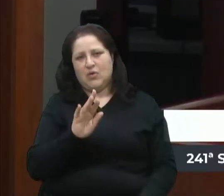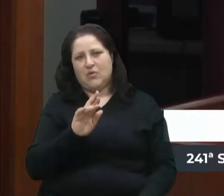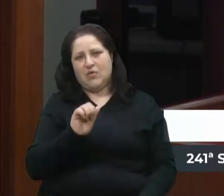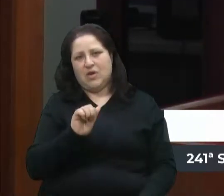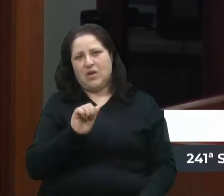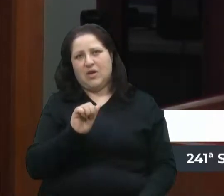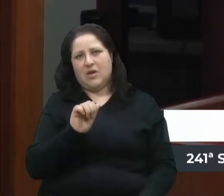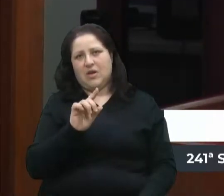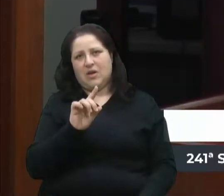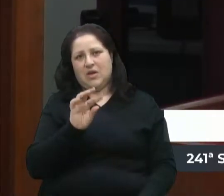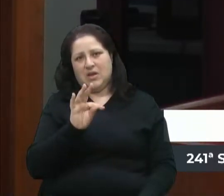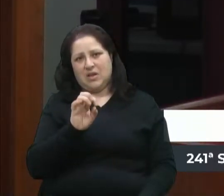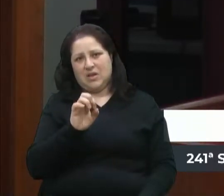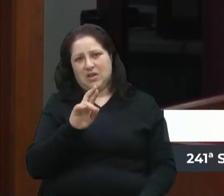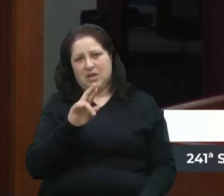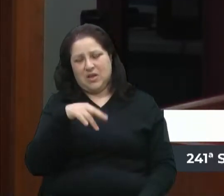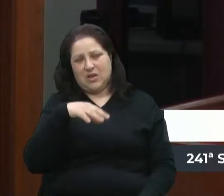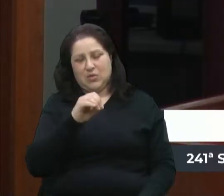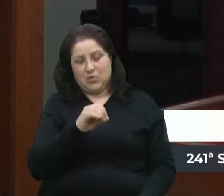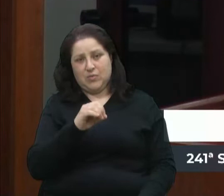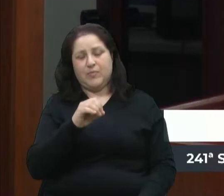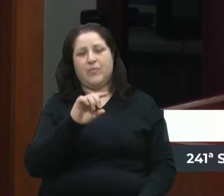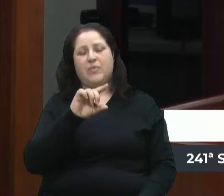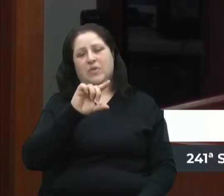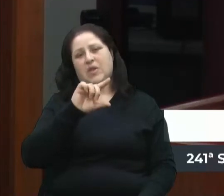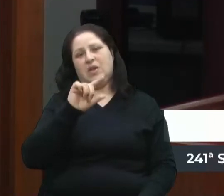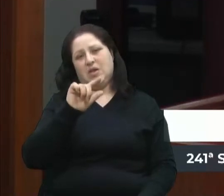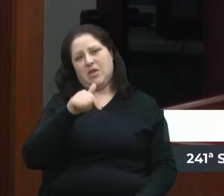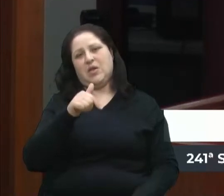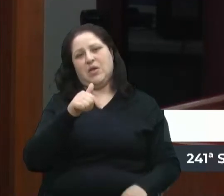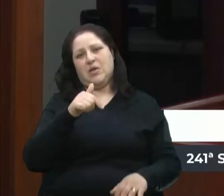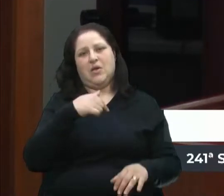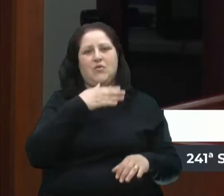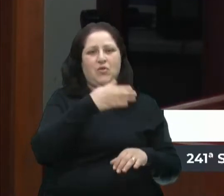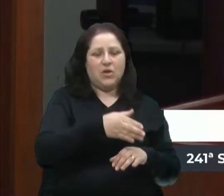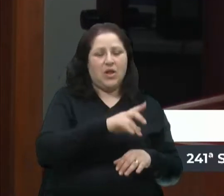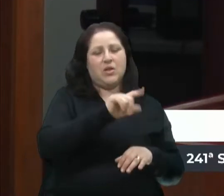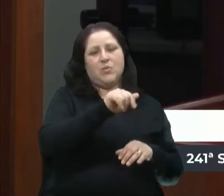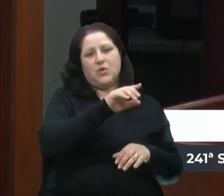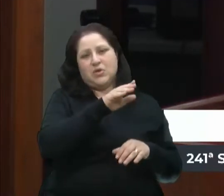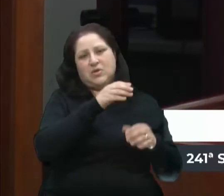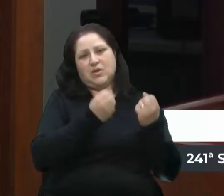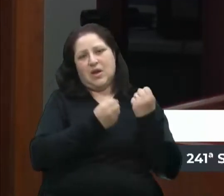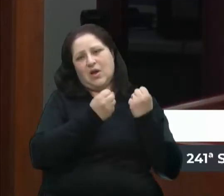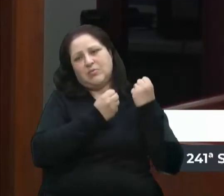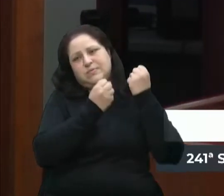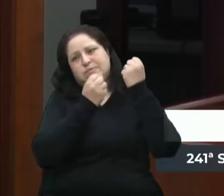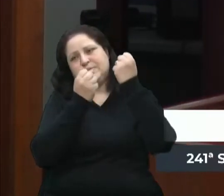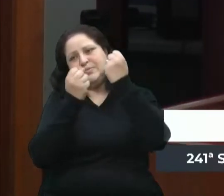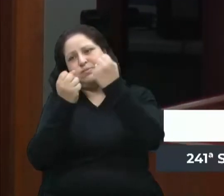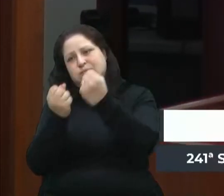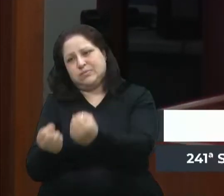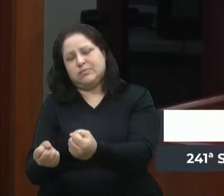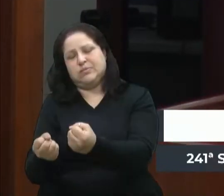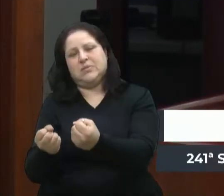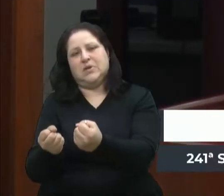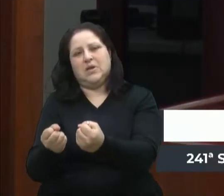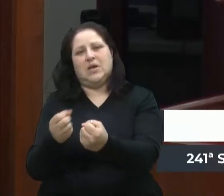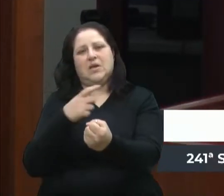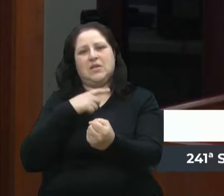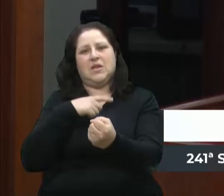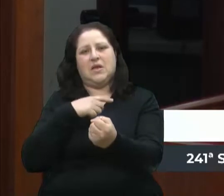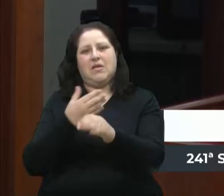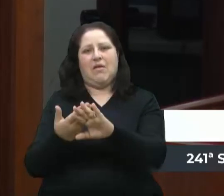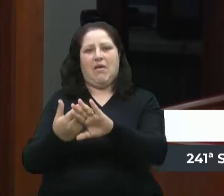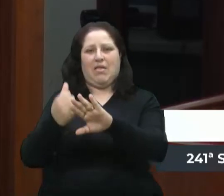Está ali embaixo o meu carro, para quem quiser ver. Eu passei e porque eu tinha o adesivo do Bolsonaro no vidro traseiro,